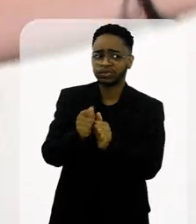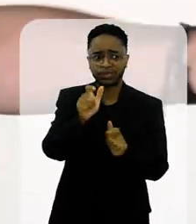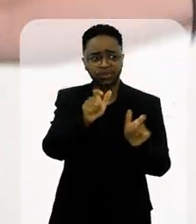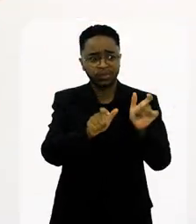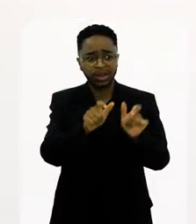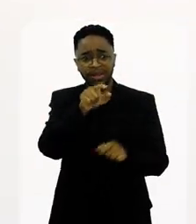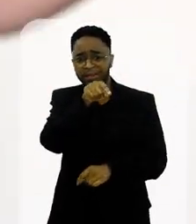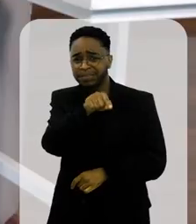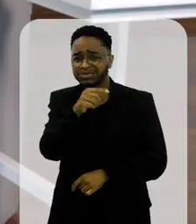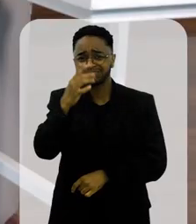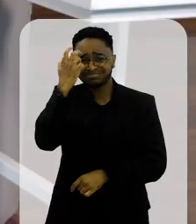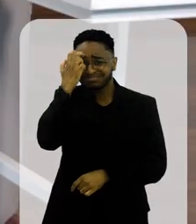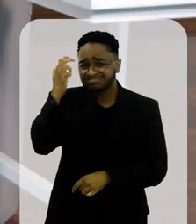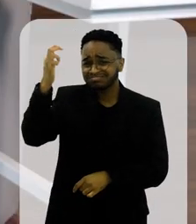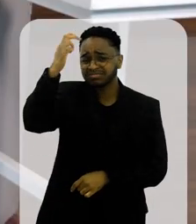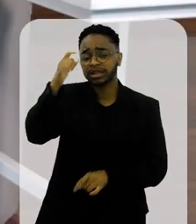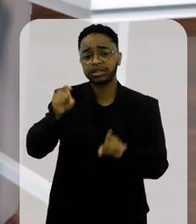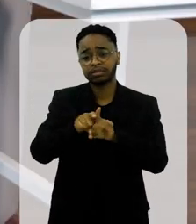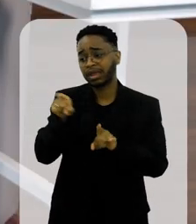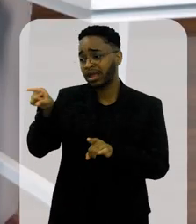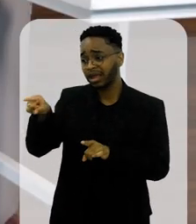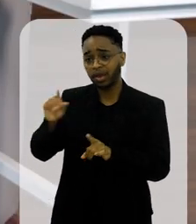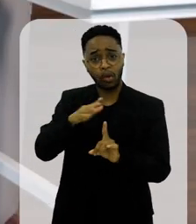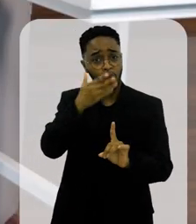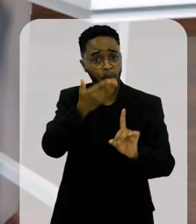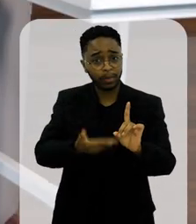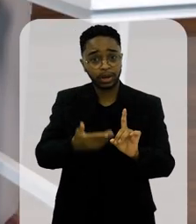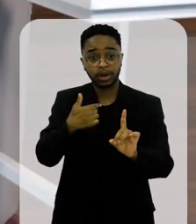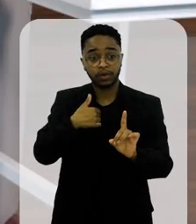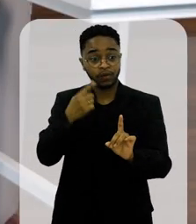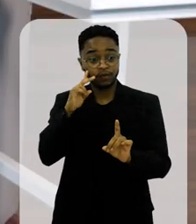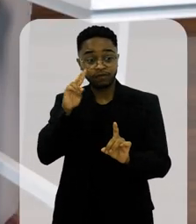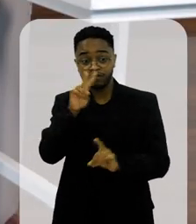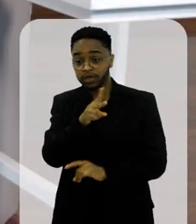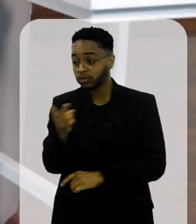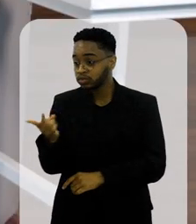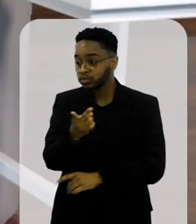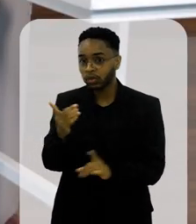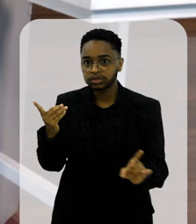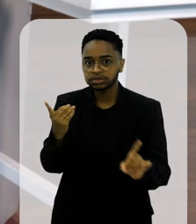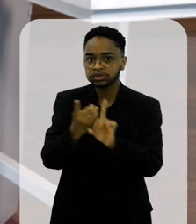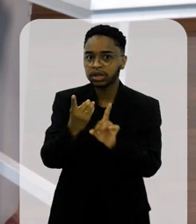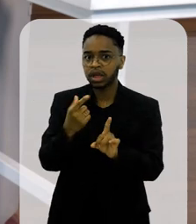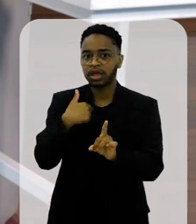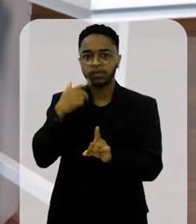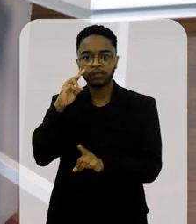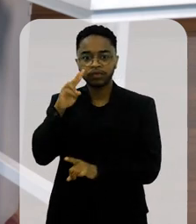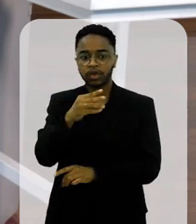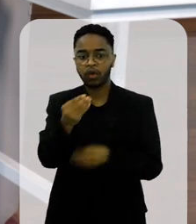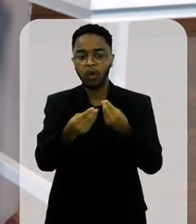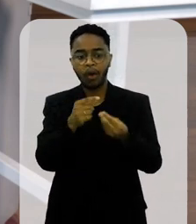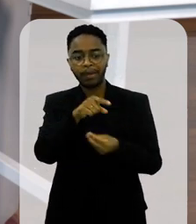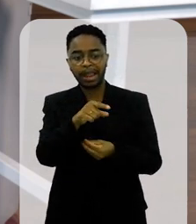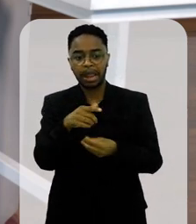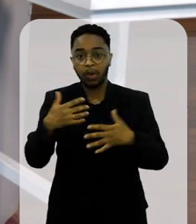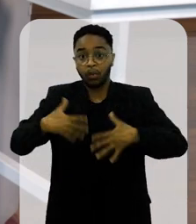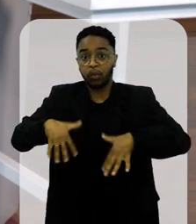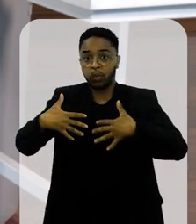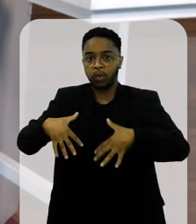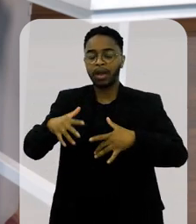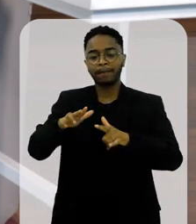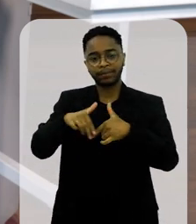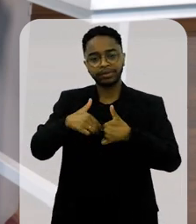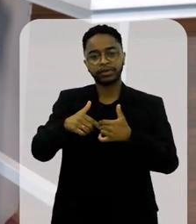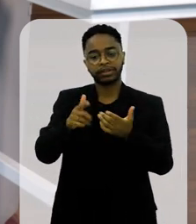dessa gêmea da arte e do cara que está homenageando ela e vendo esse encontro e vendo a reação da Bibi a cada